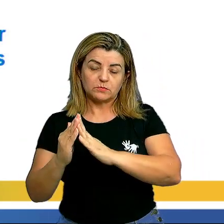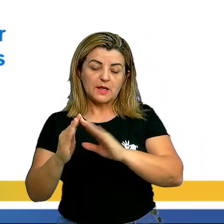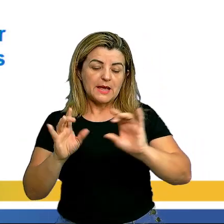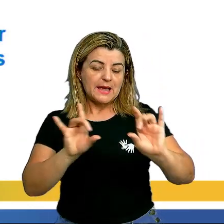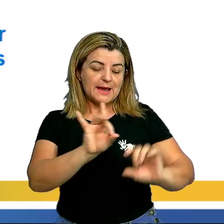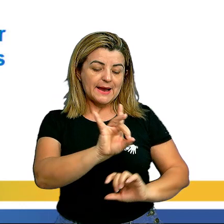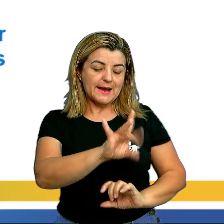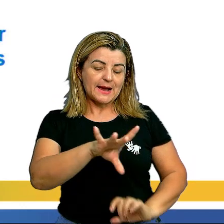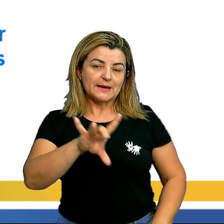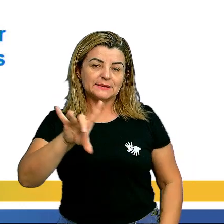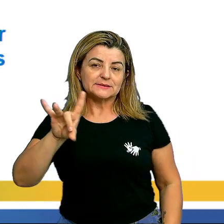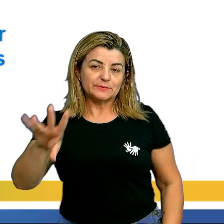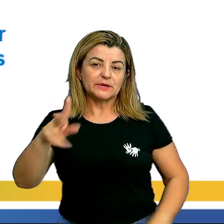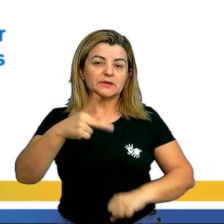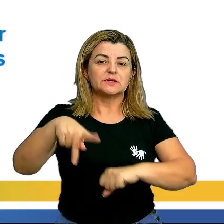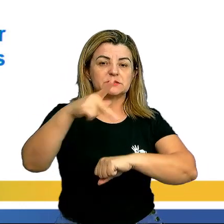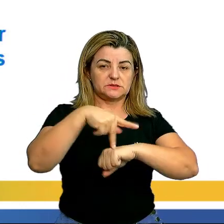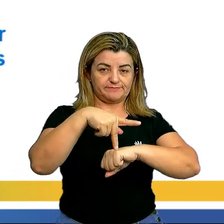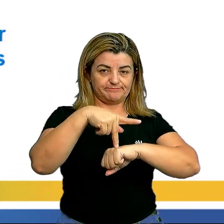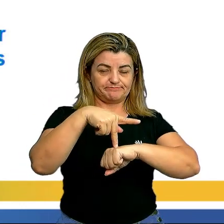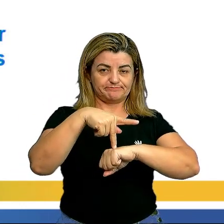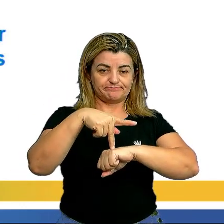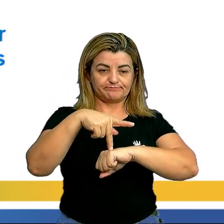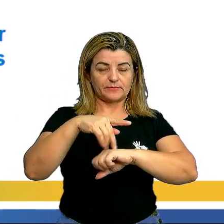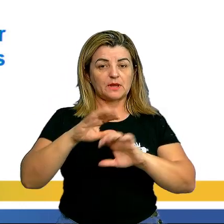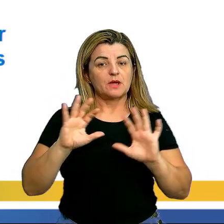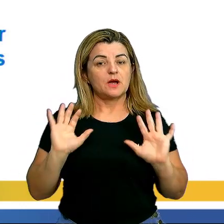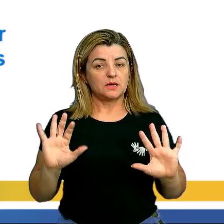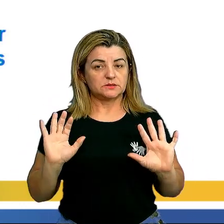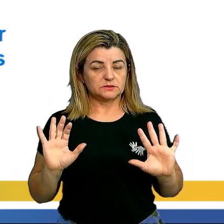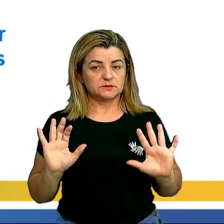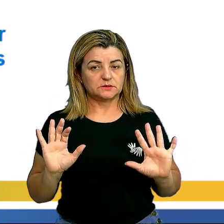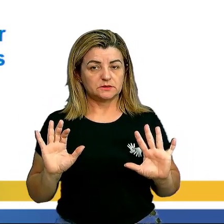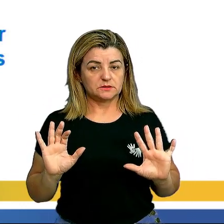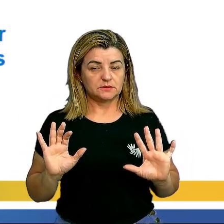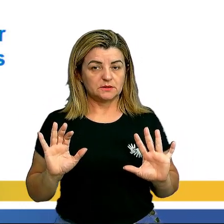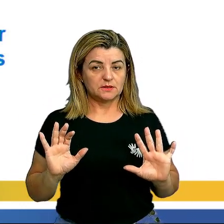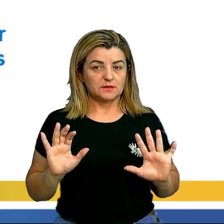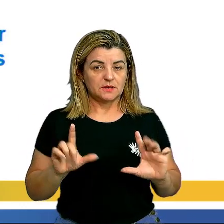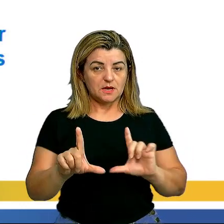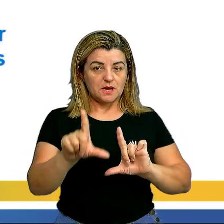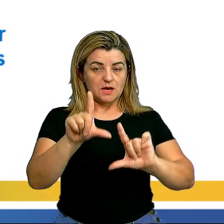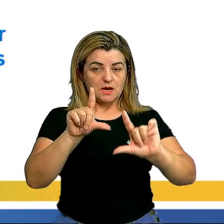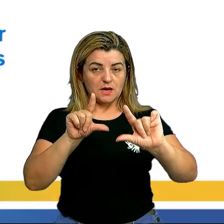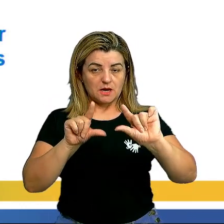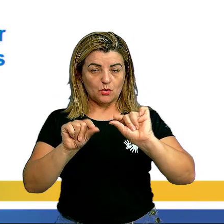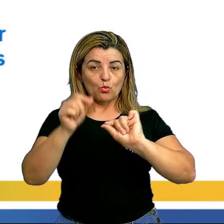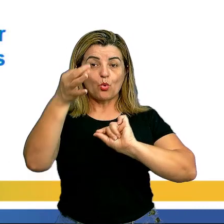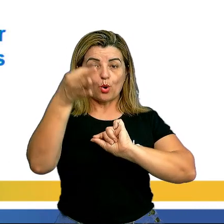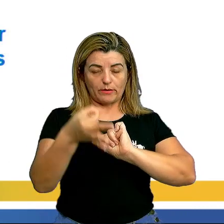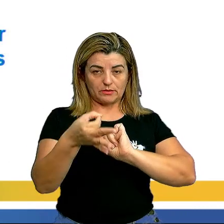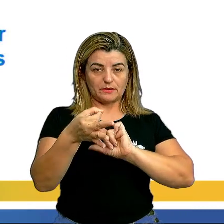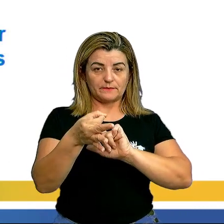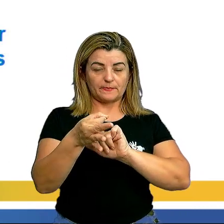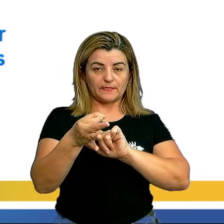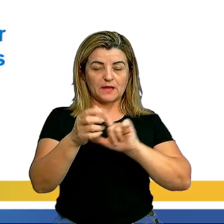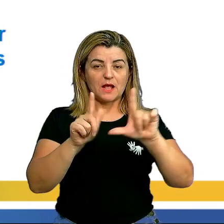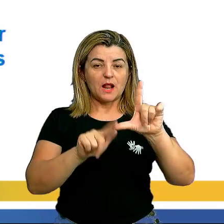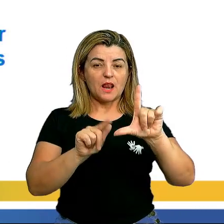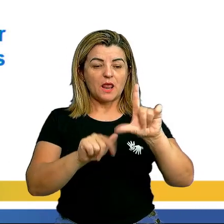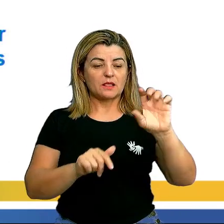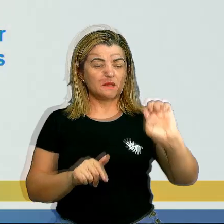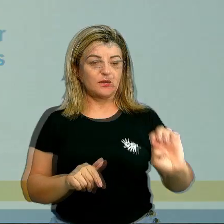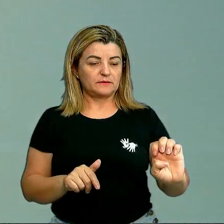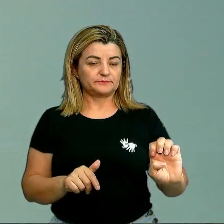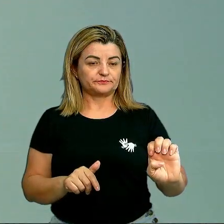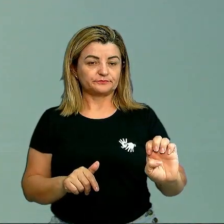cada um desses países. Portanto, aí, a nossa alternativa correta é a letra E.